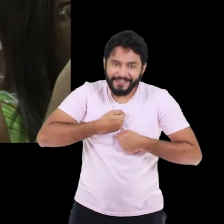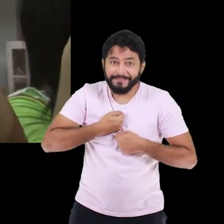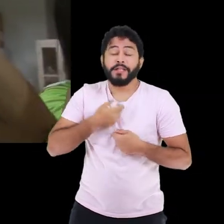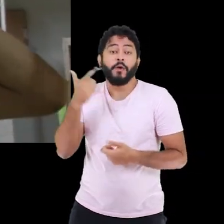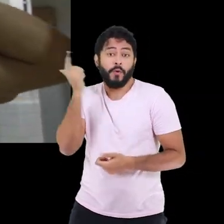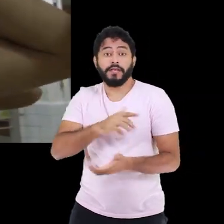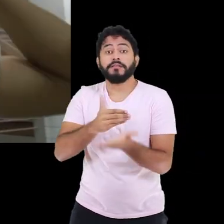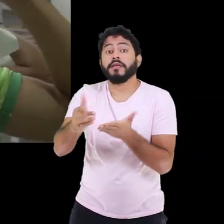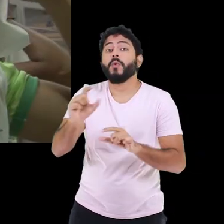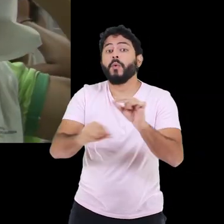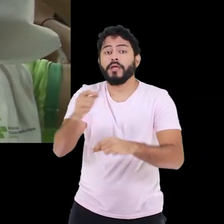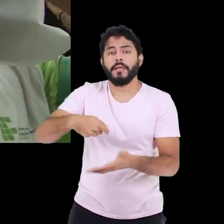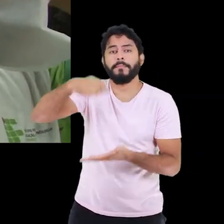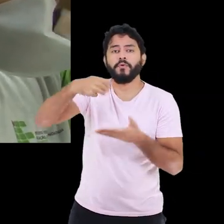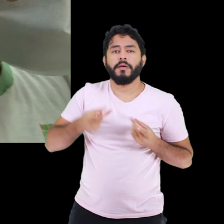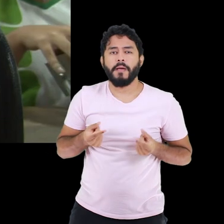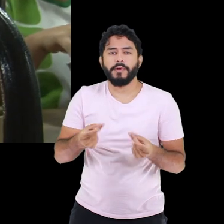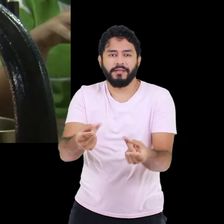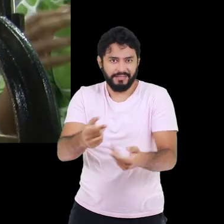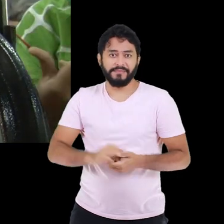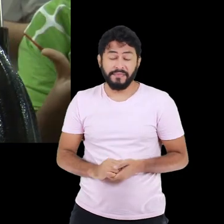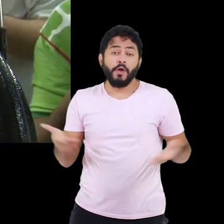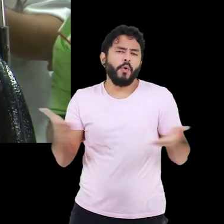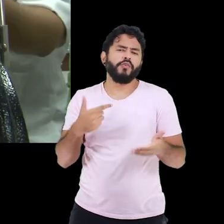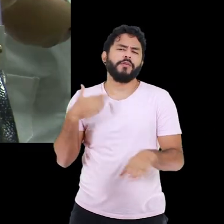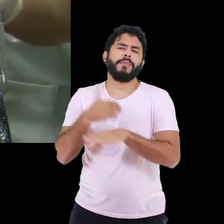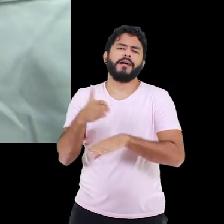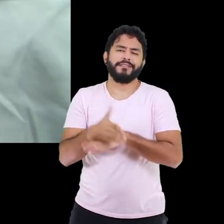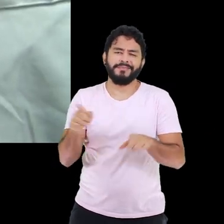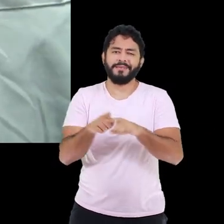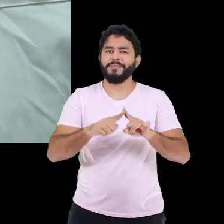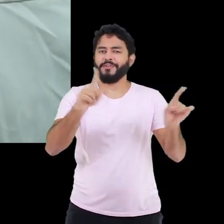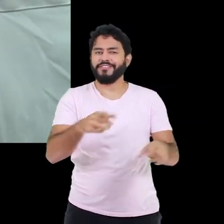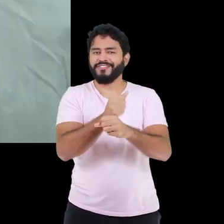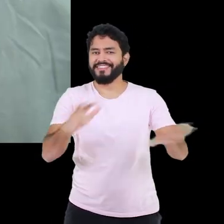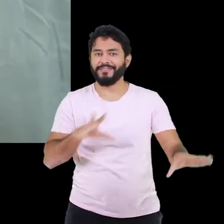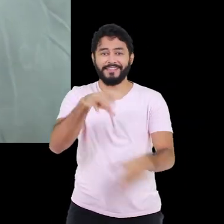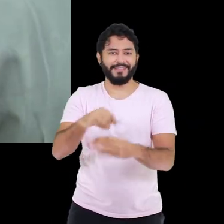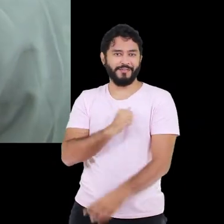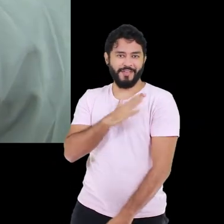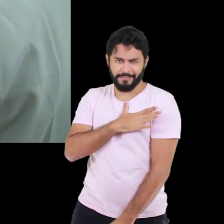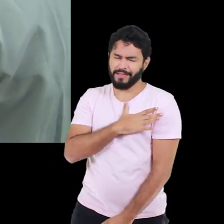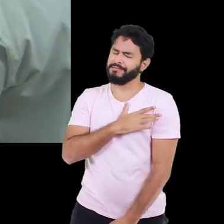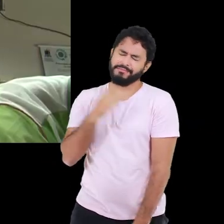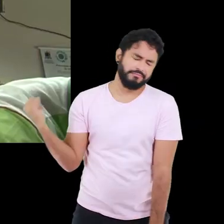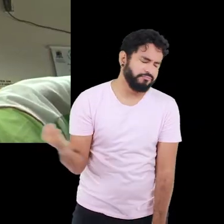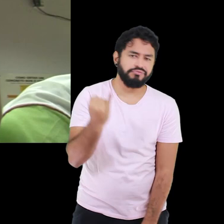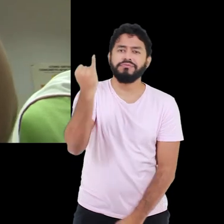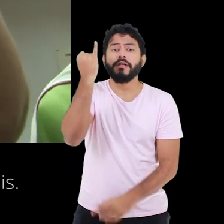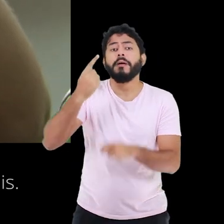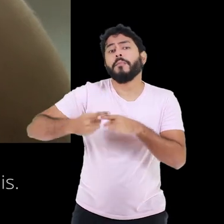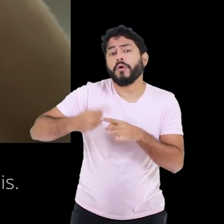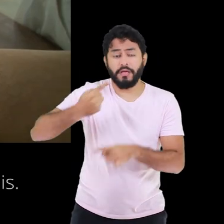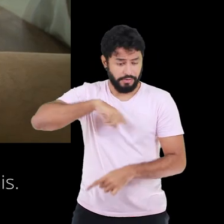fui logo bem recebida, já comecei a receber bolsa permanência. Hoje eu participo de projetos de extensão aqui também no IFPE.